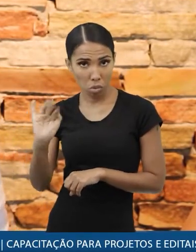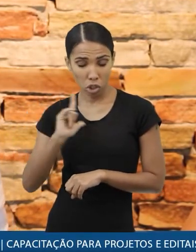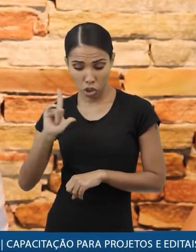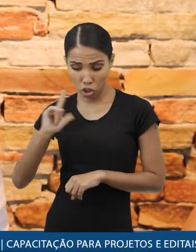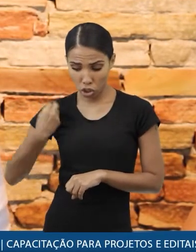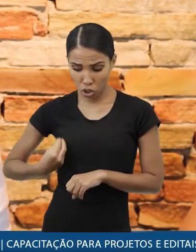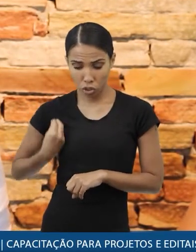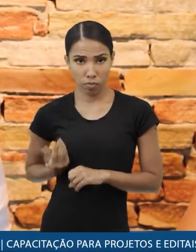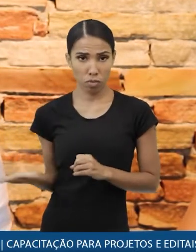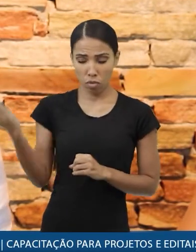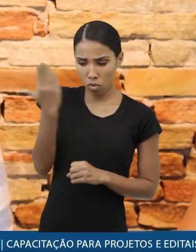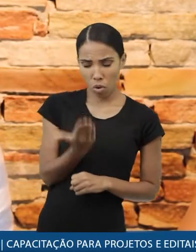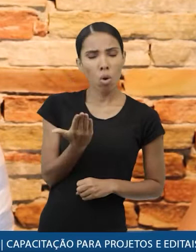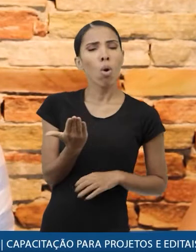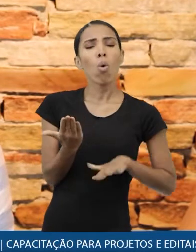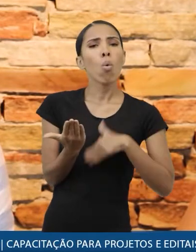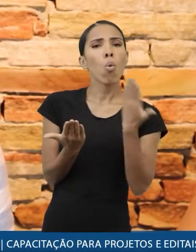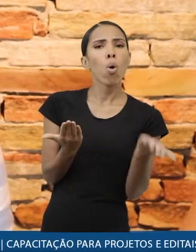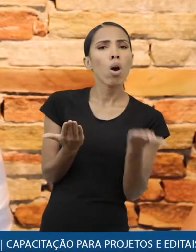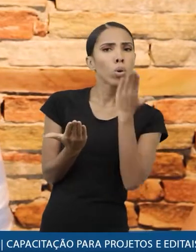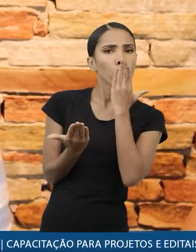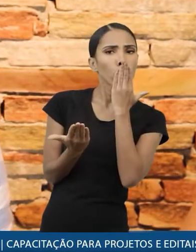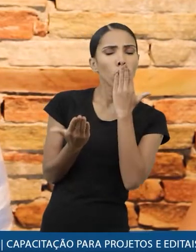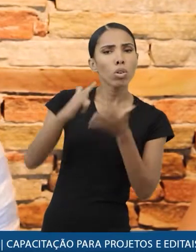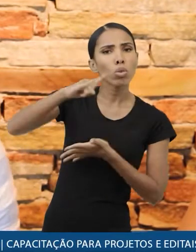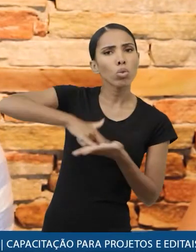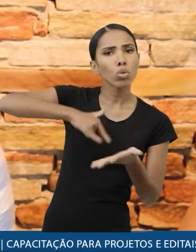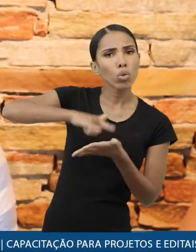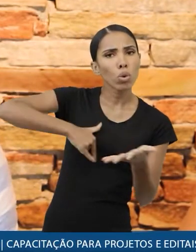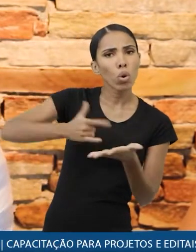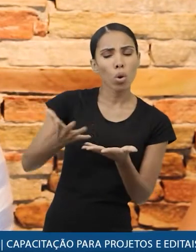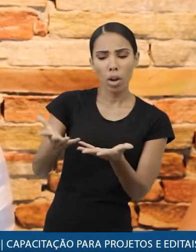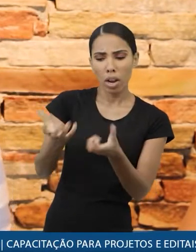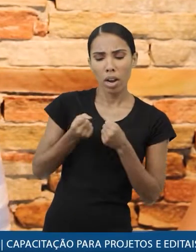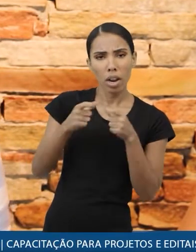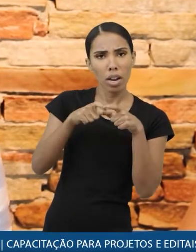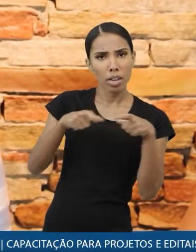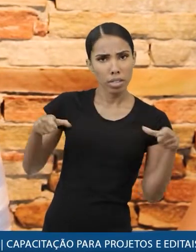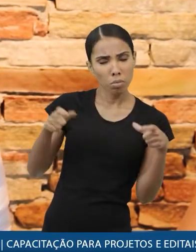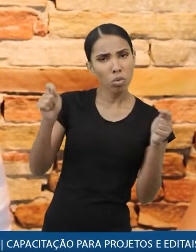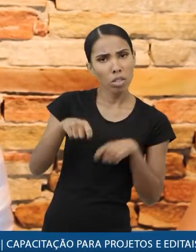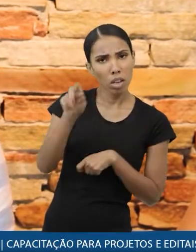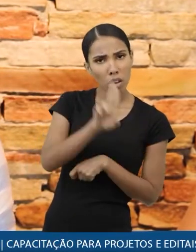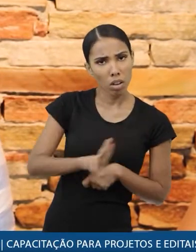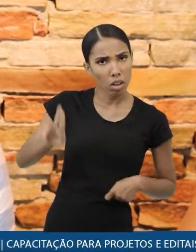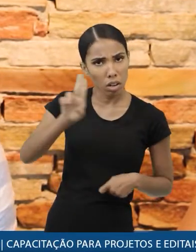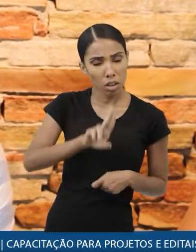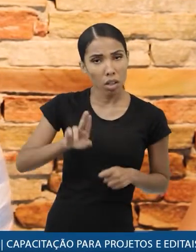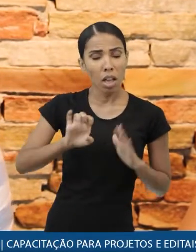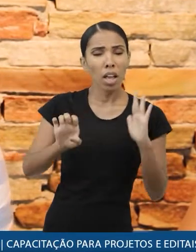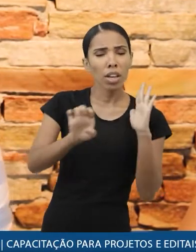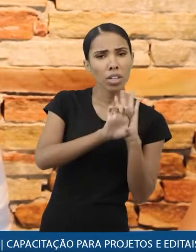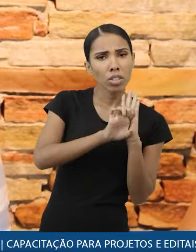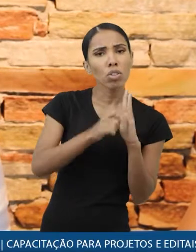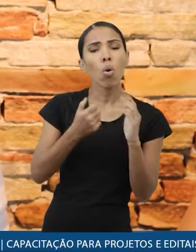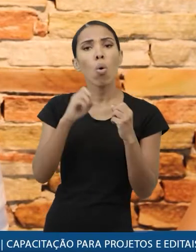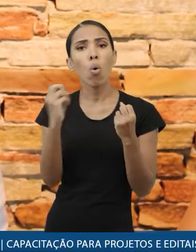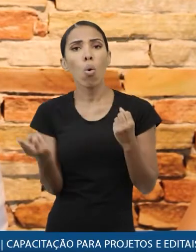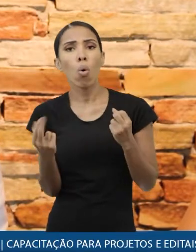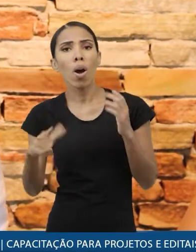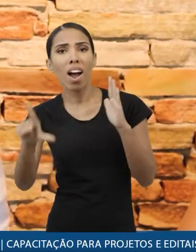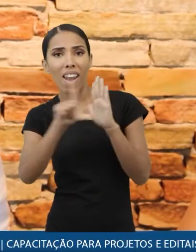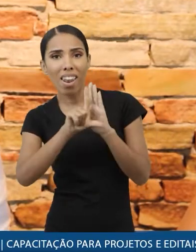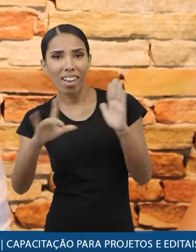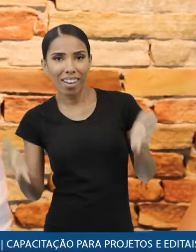contas daquele recurso que tipo de documento fiscal, recibo, você pode utilizar No geral, os editais ou as leis de